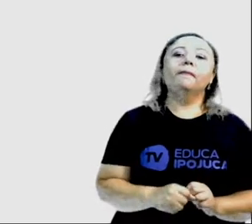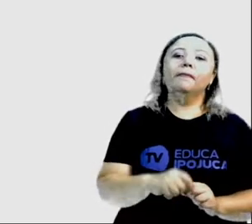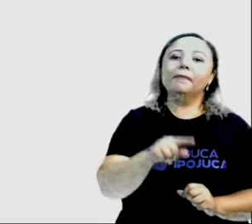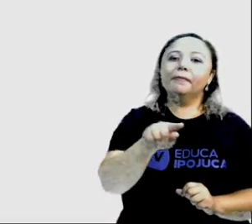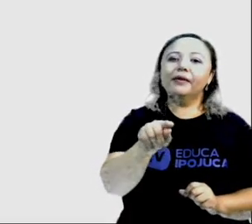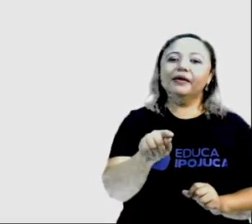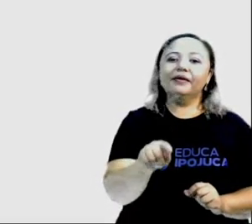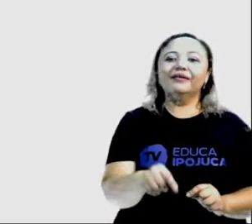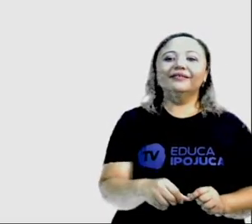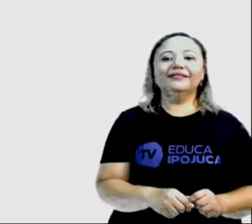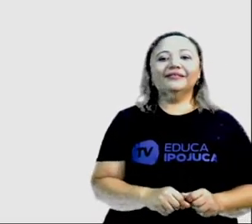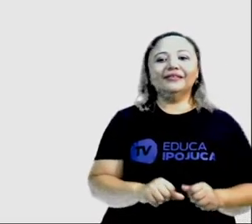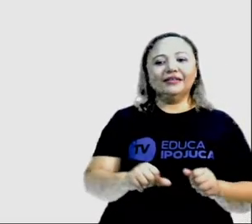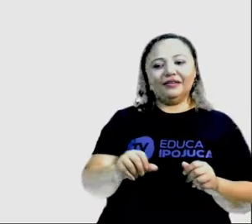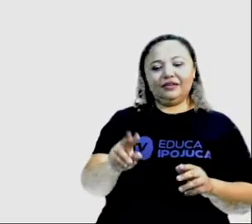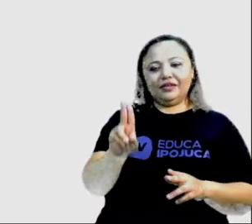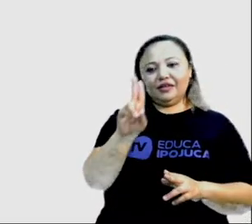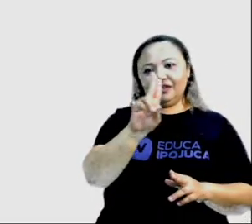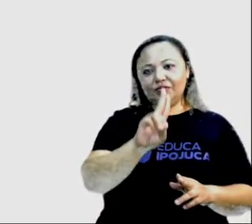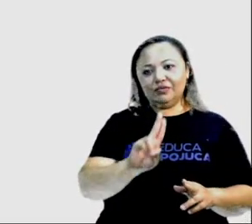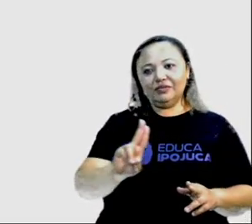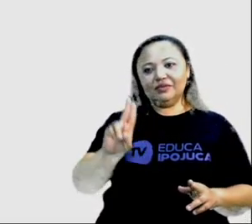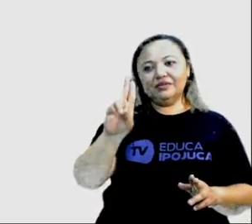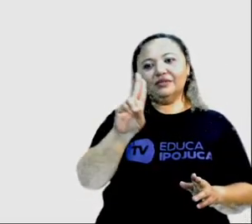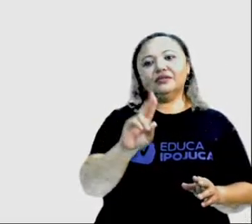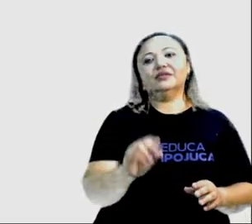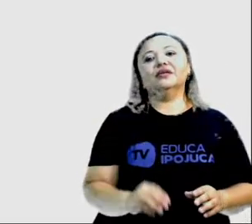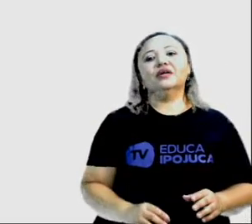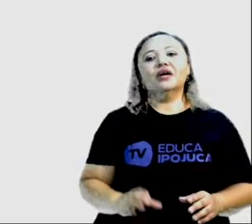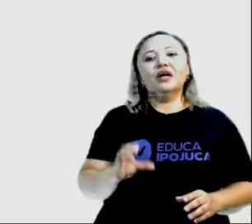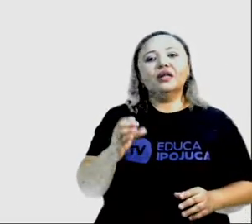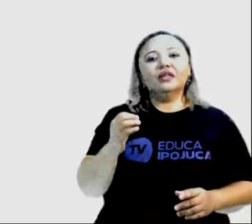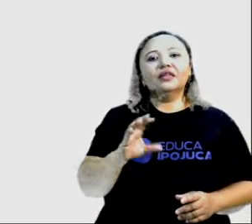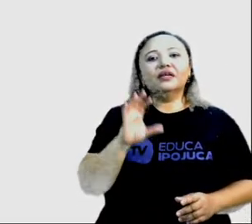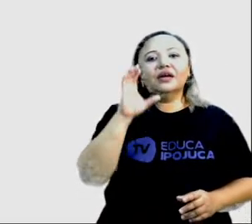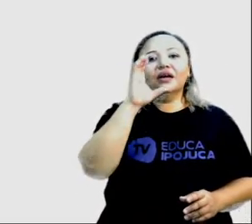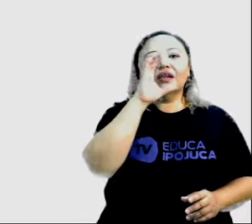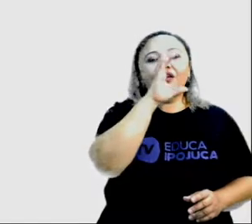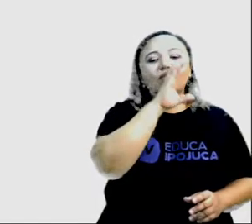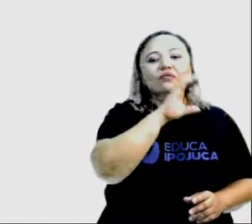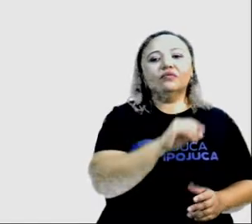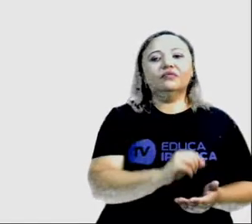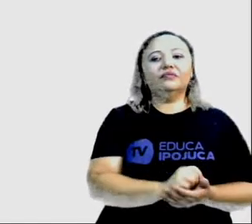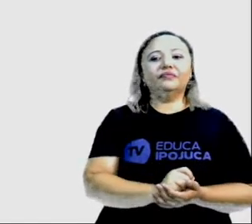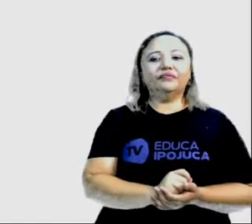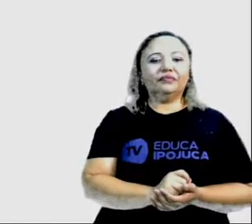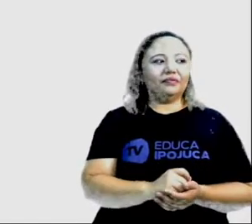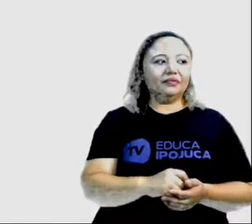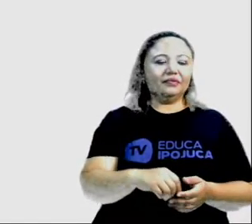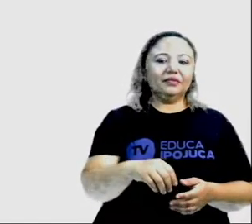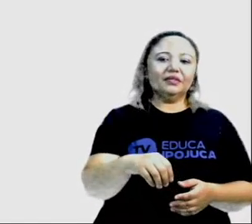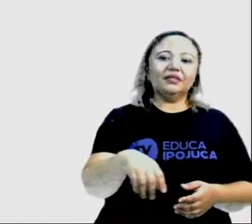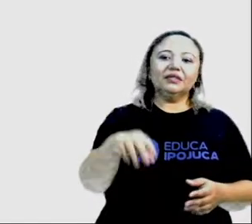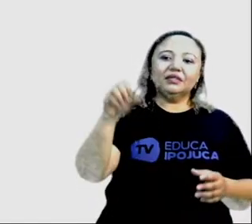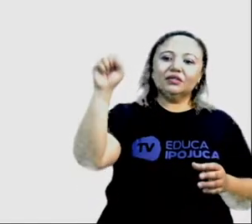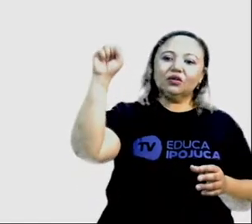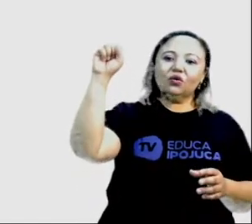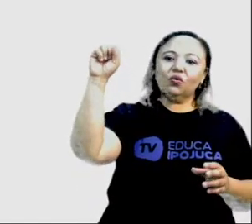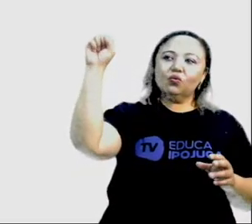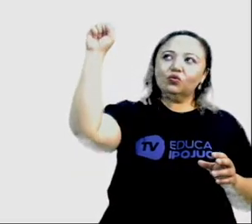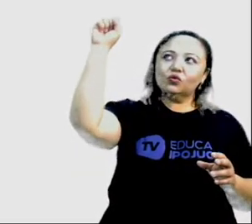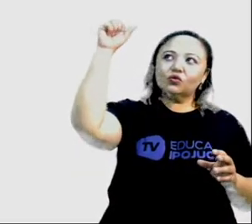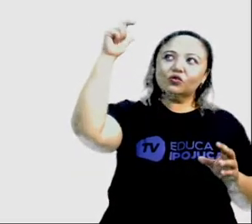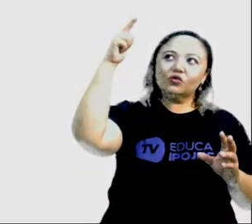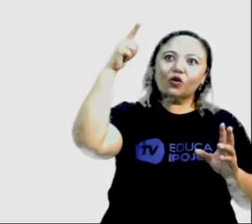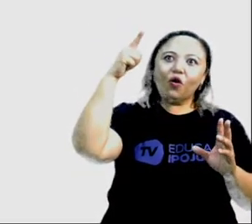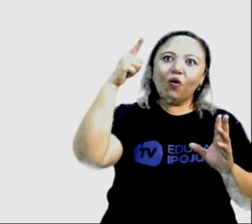e é usada como fonte de calor através do Sol. Então, o Sol libera a luz, que